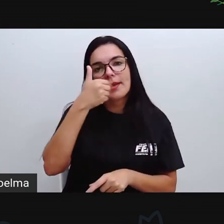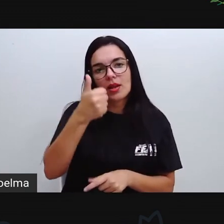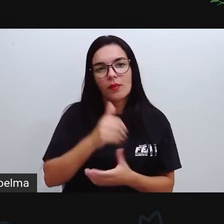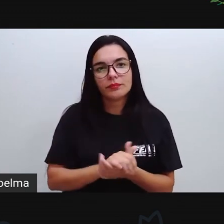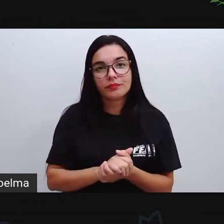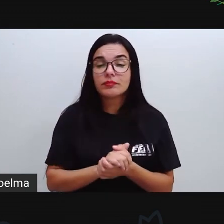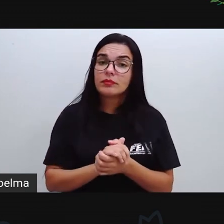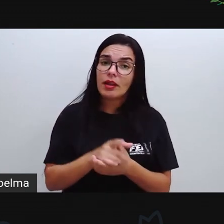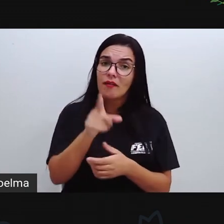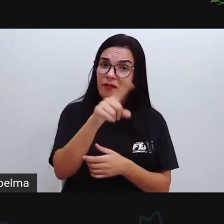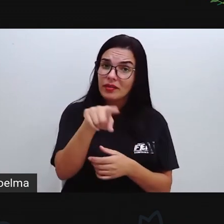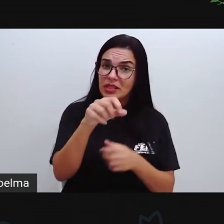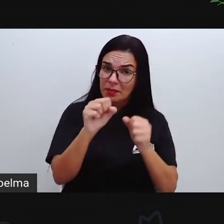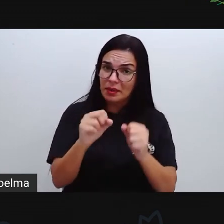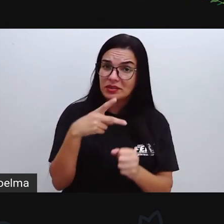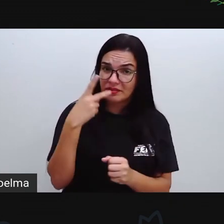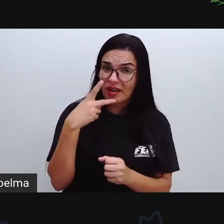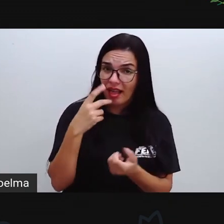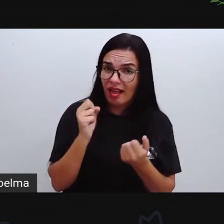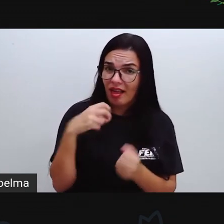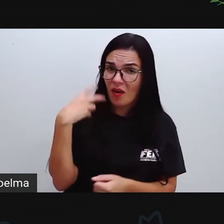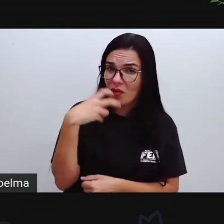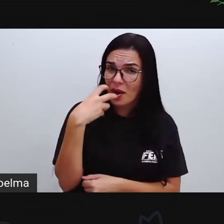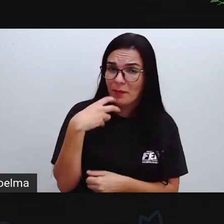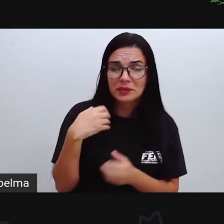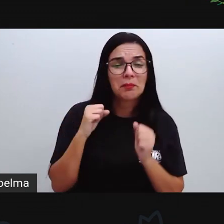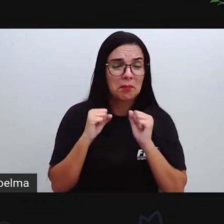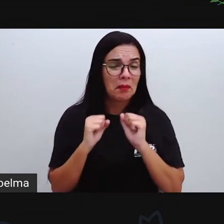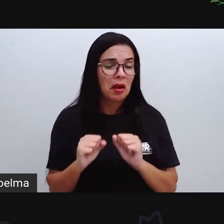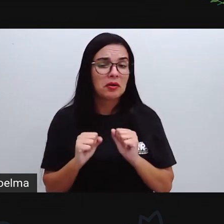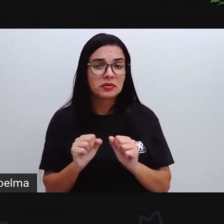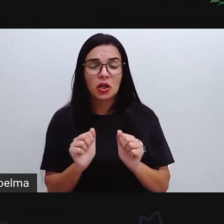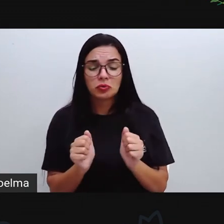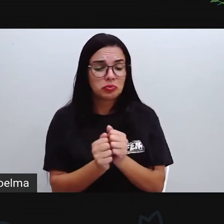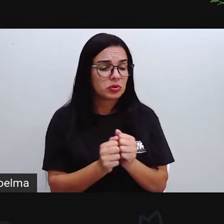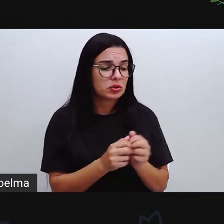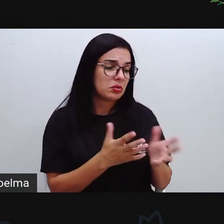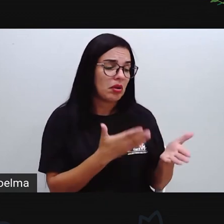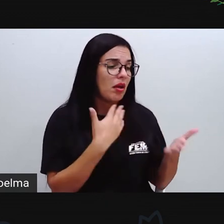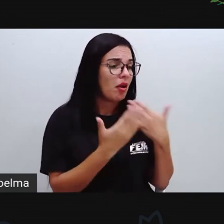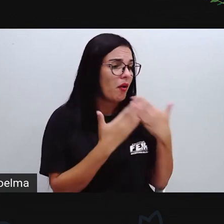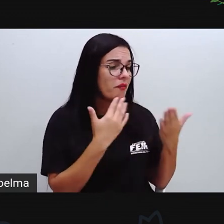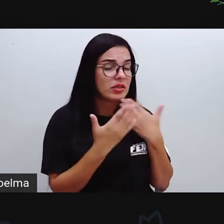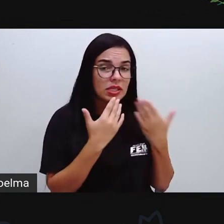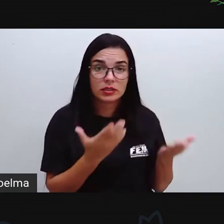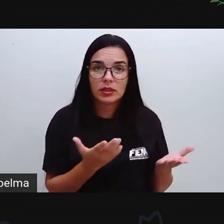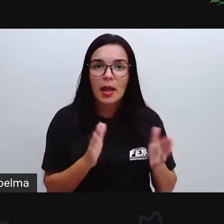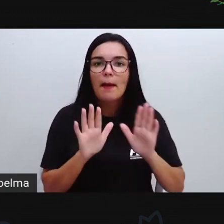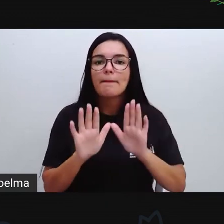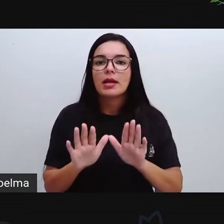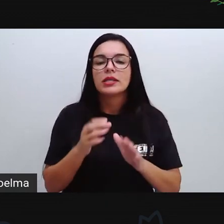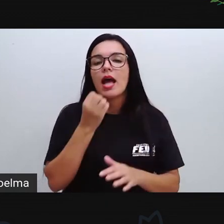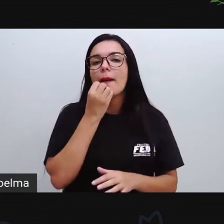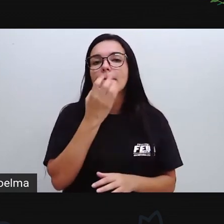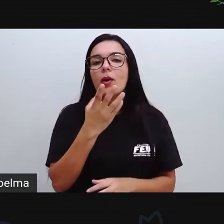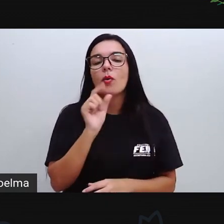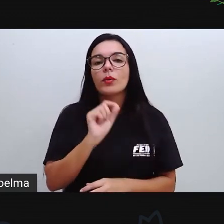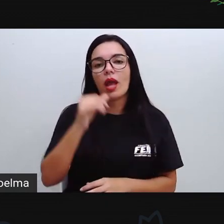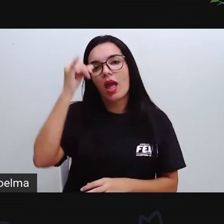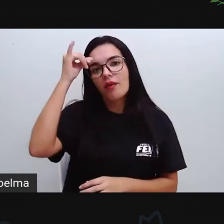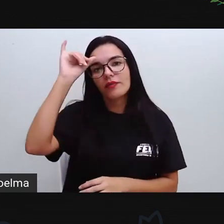Não que vocês não podem falar. Oralmente, a gente pode estar falando quando a gente está em uma situação informal. Porém, vocês devem evitar essas